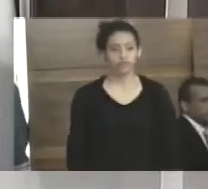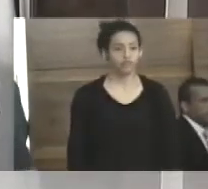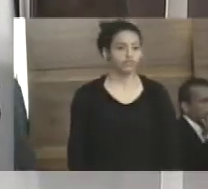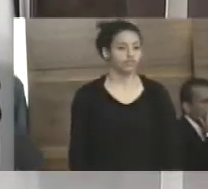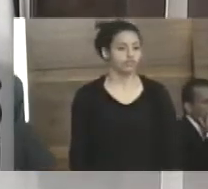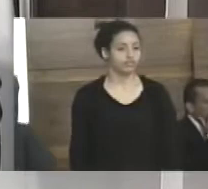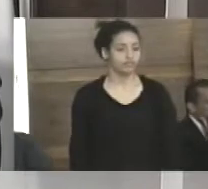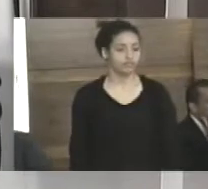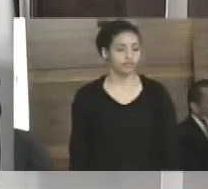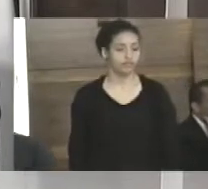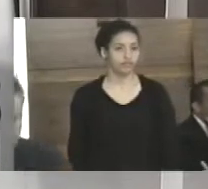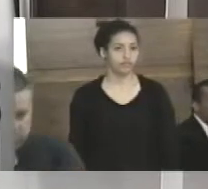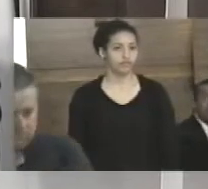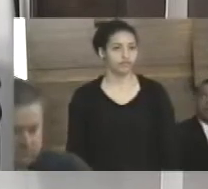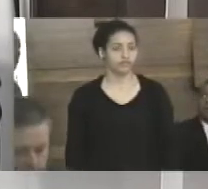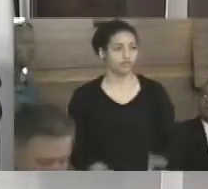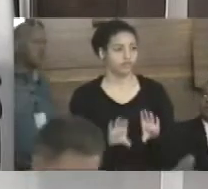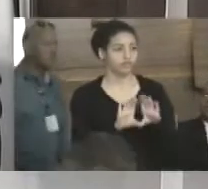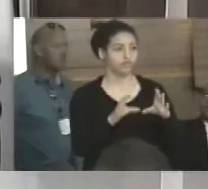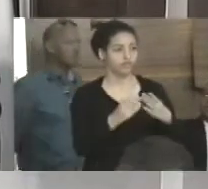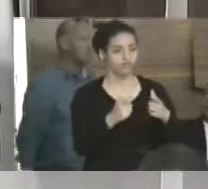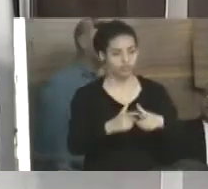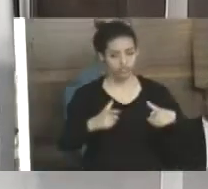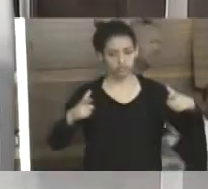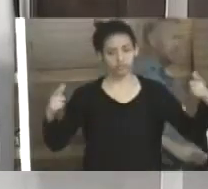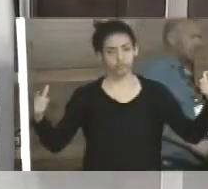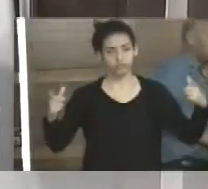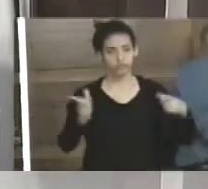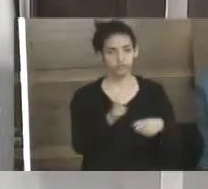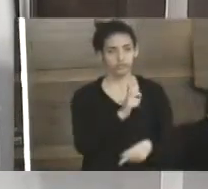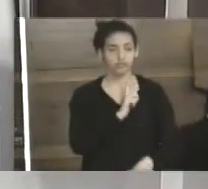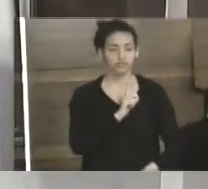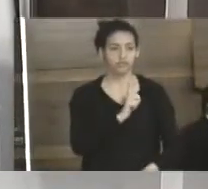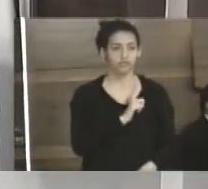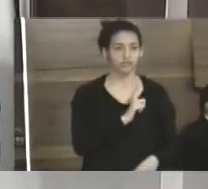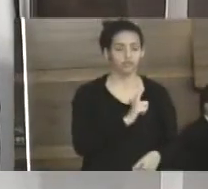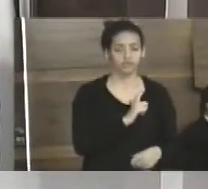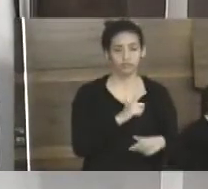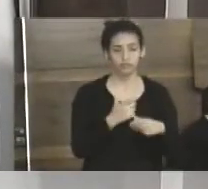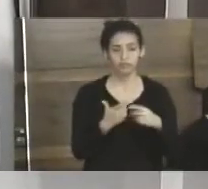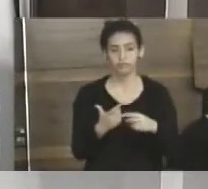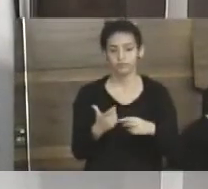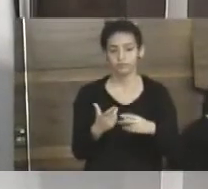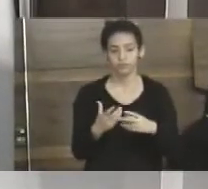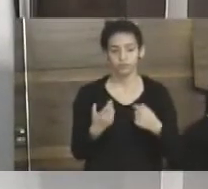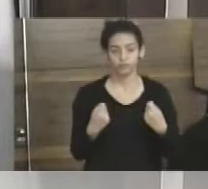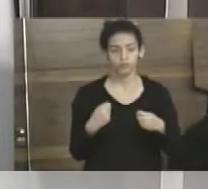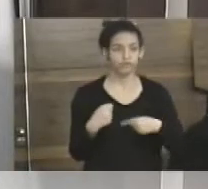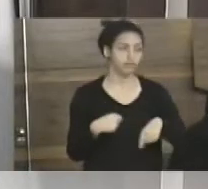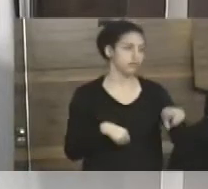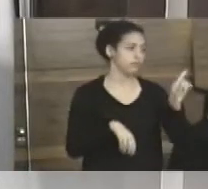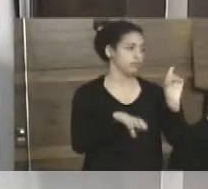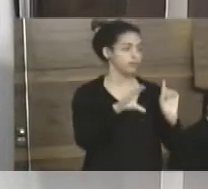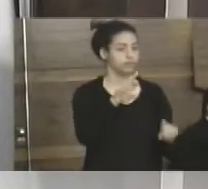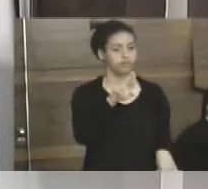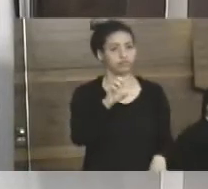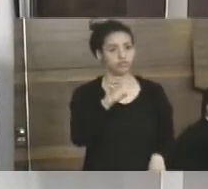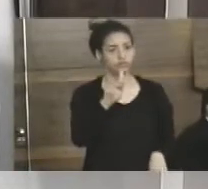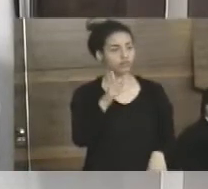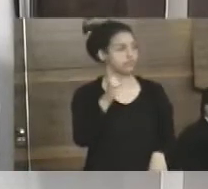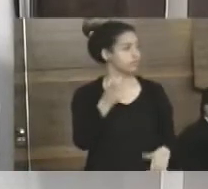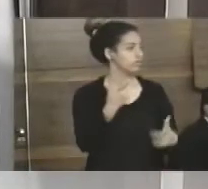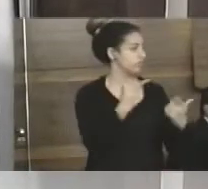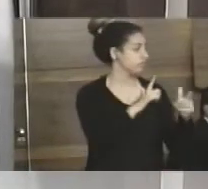bastante, a comunidade é grande, tem que se deslocar dali para outras creches. Sabemos que tem, o